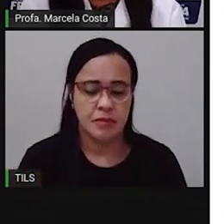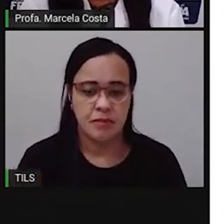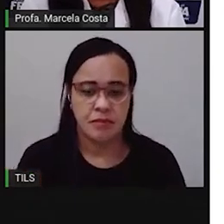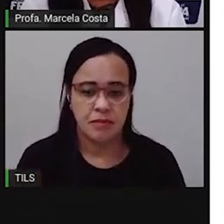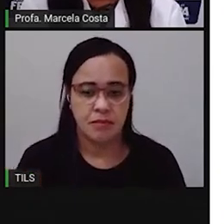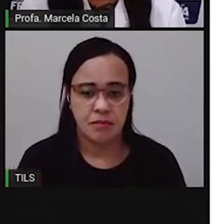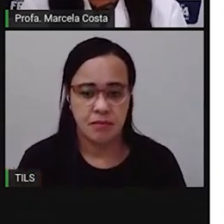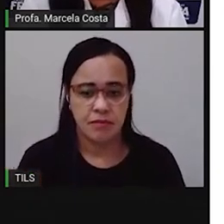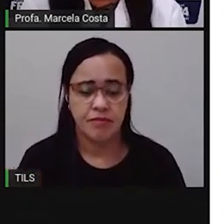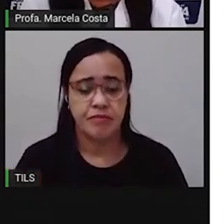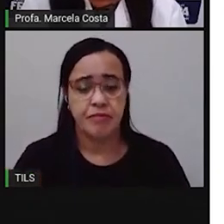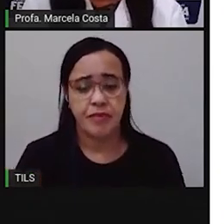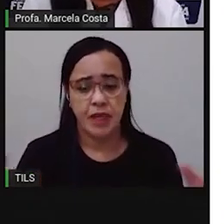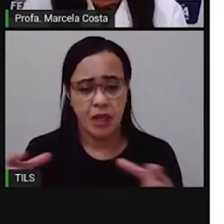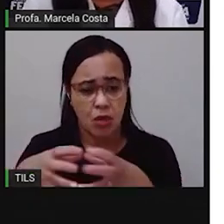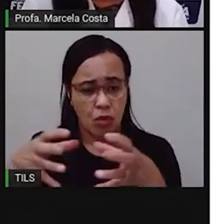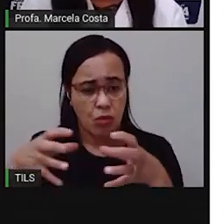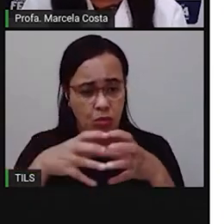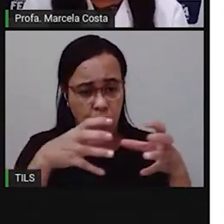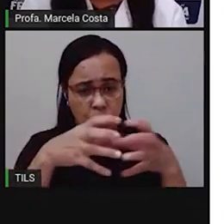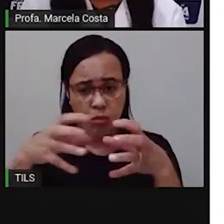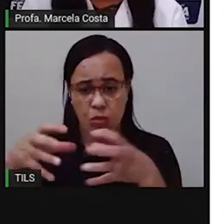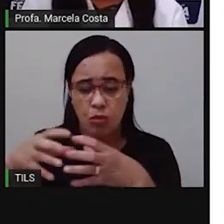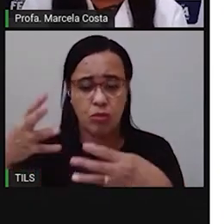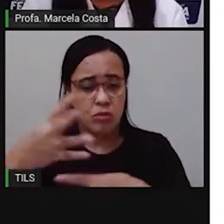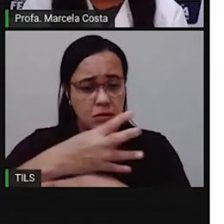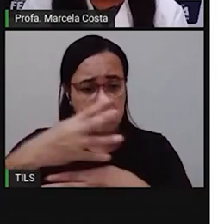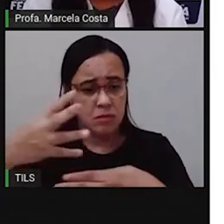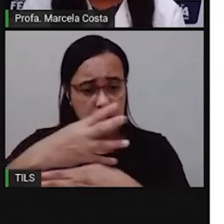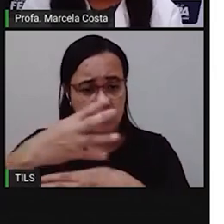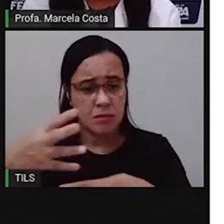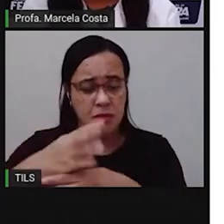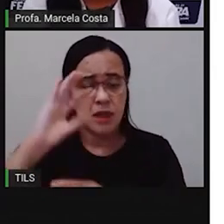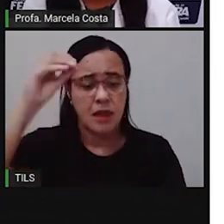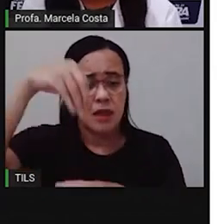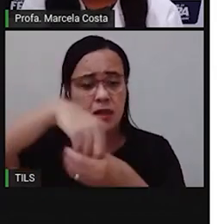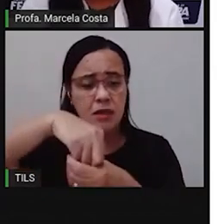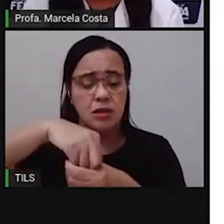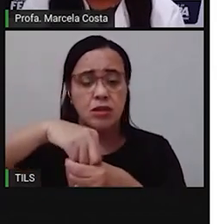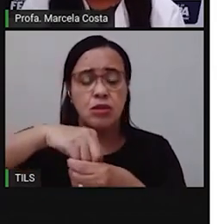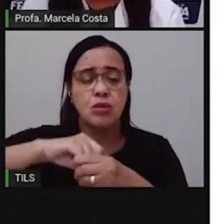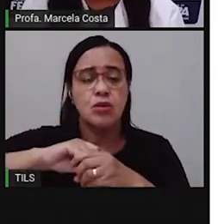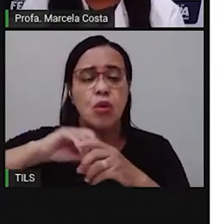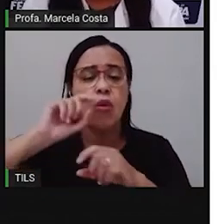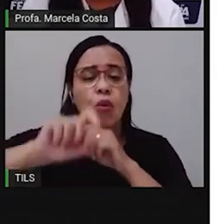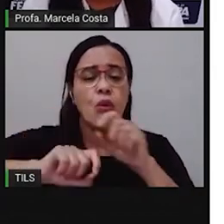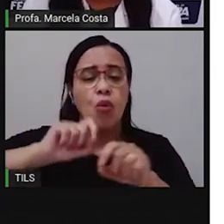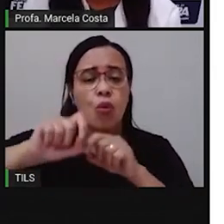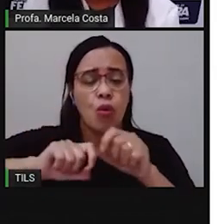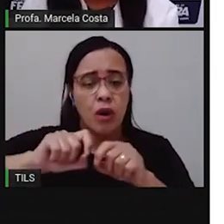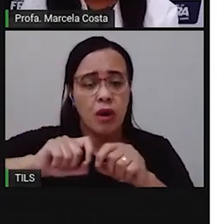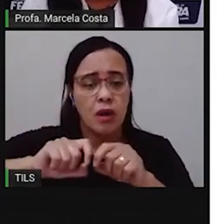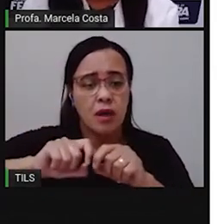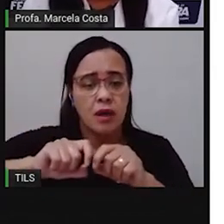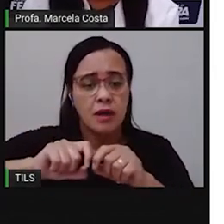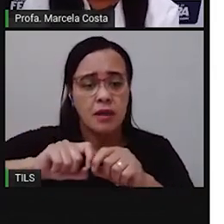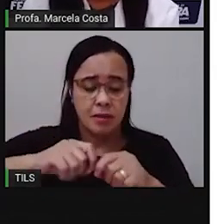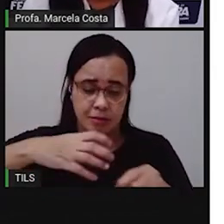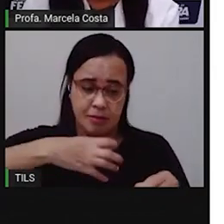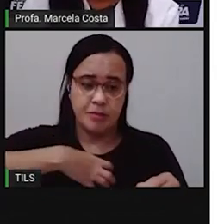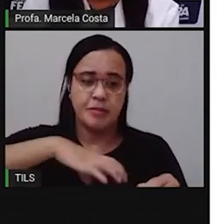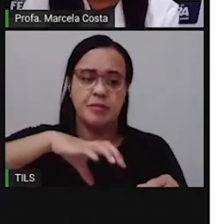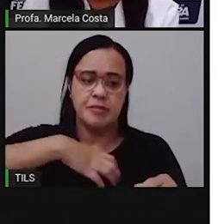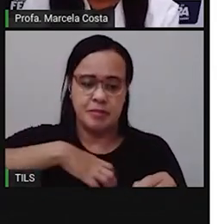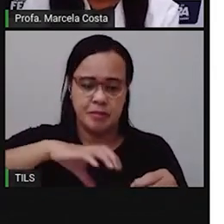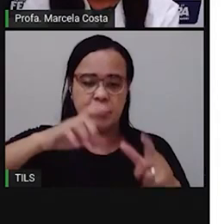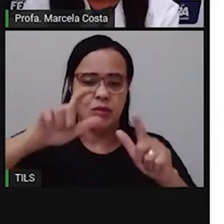Esse conjunto de cidades, eles estão inseridos num estado, que é o nosso estado da Bahia.